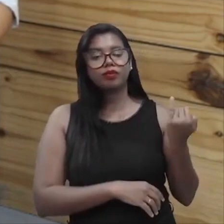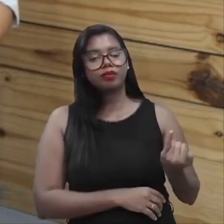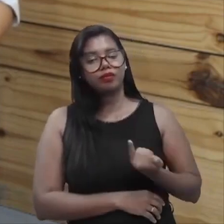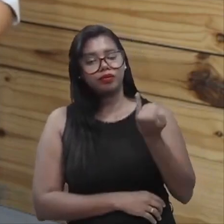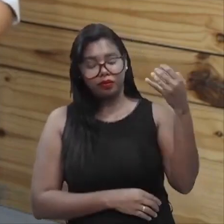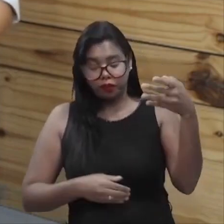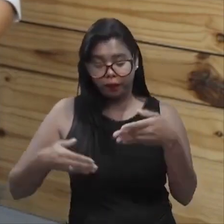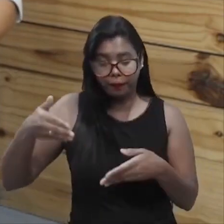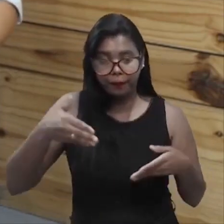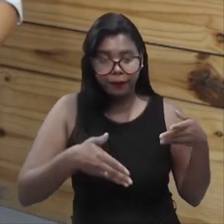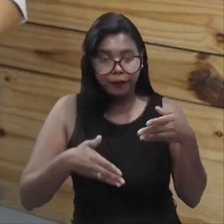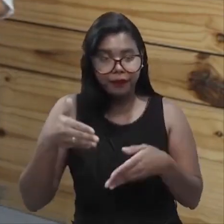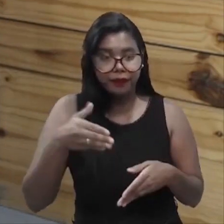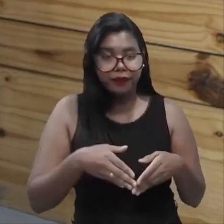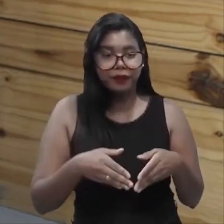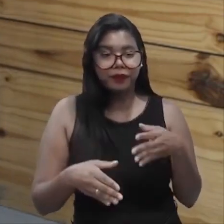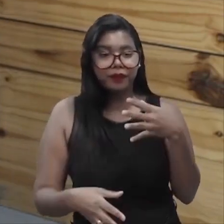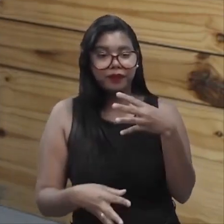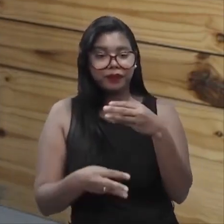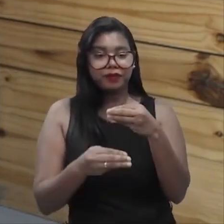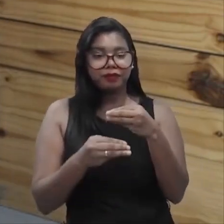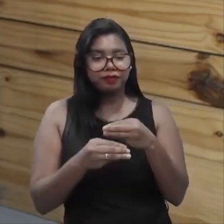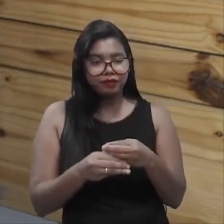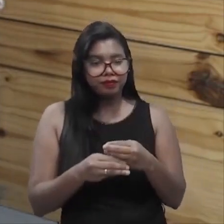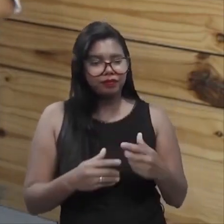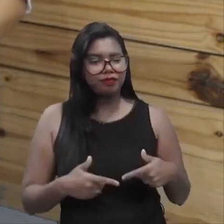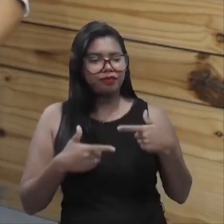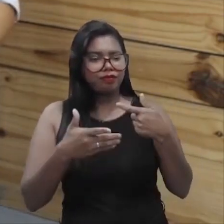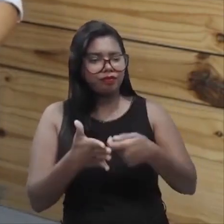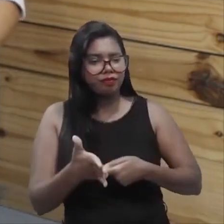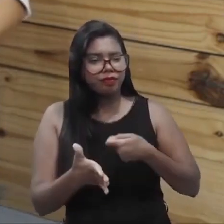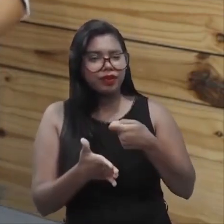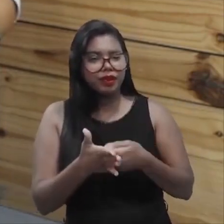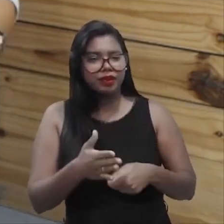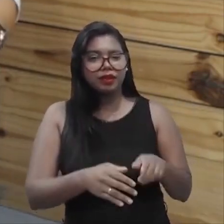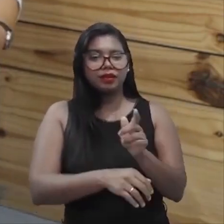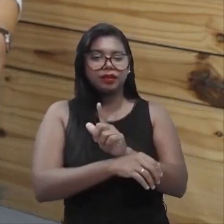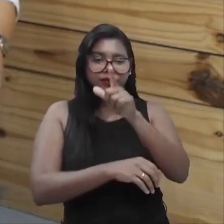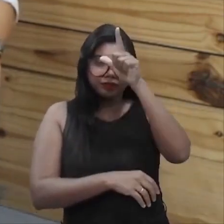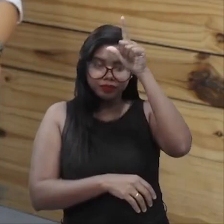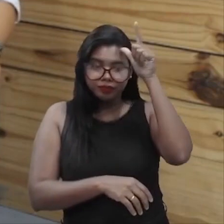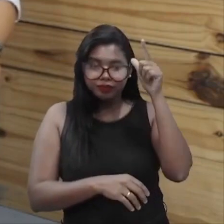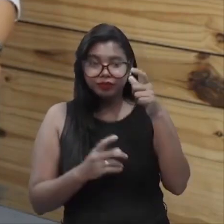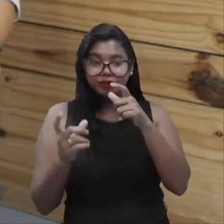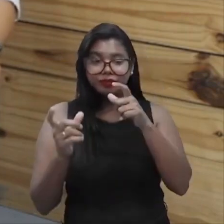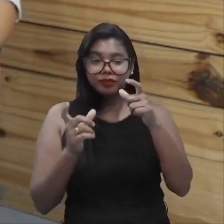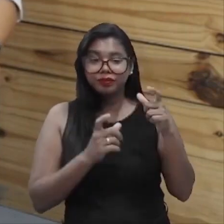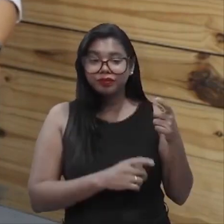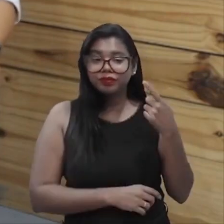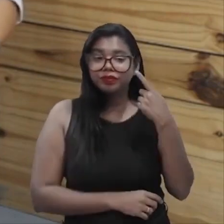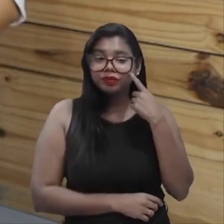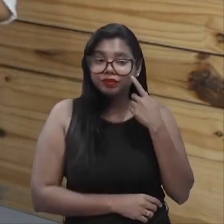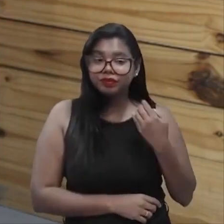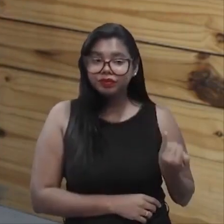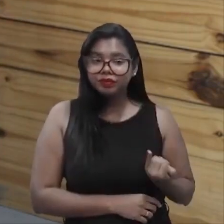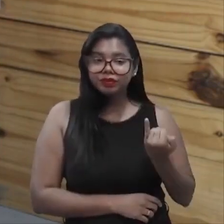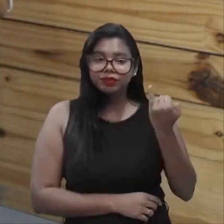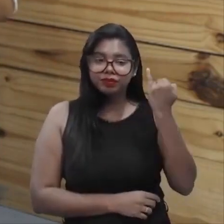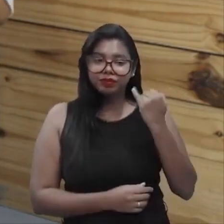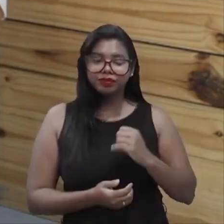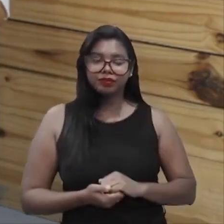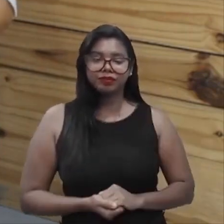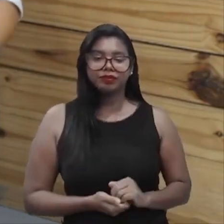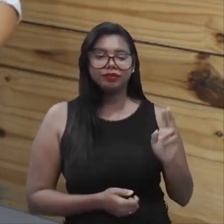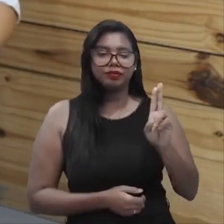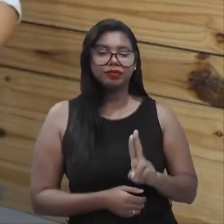participação, esse arregaçar as mangas da direção é muito interessante. E aí, eu vou usar um jargão, se usa